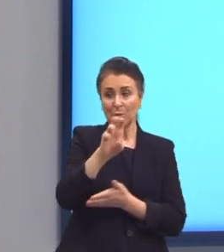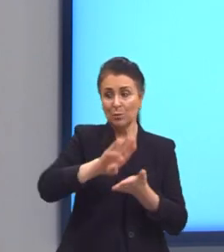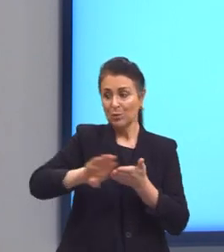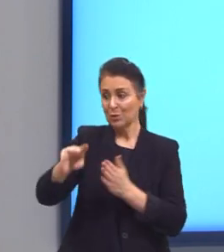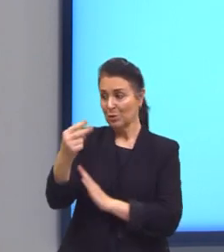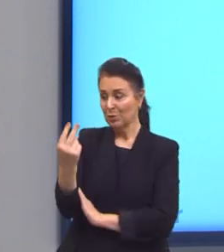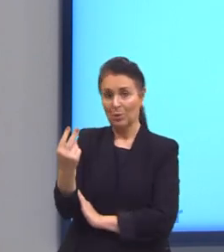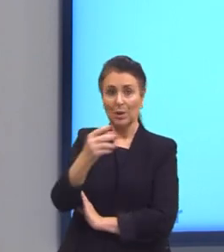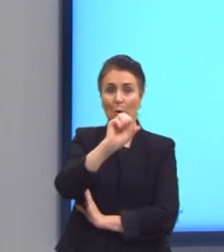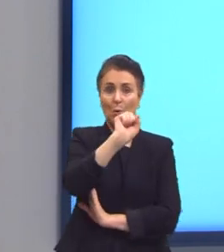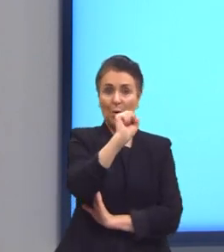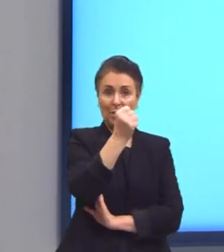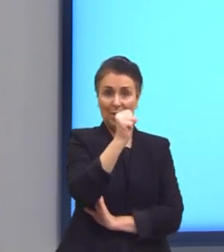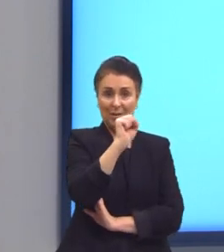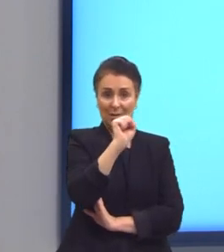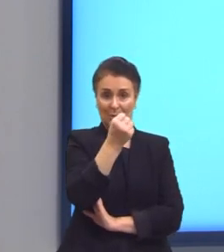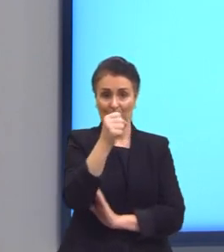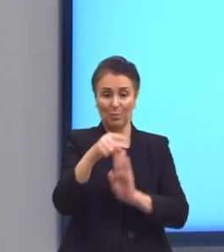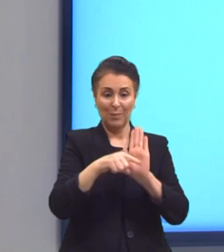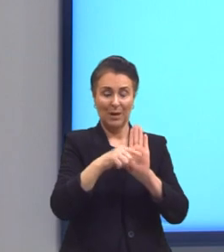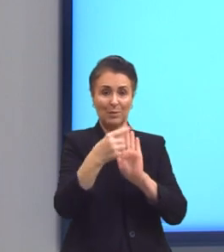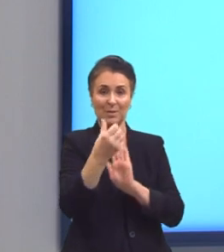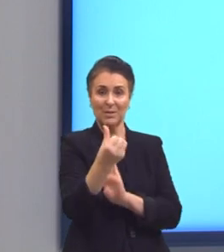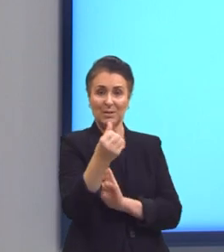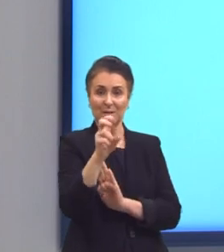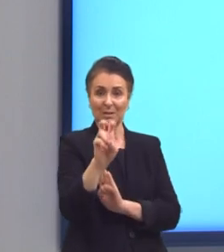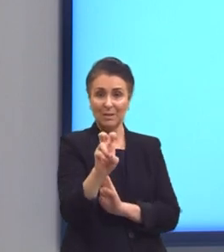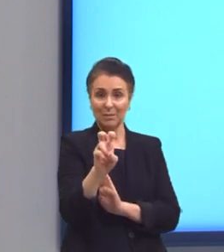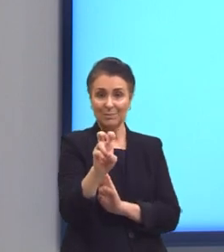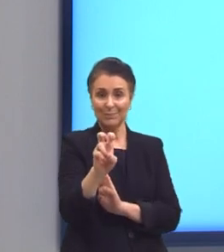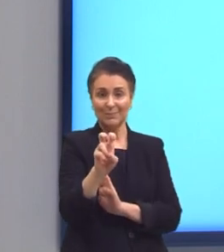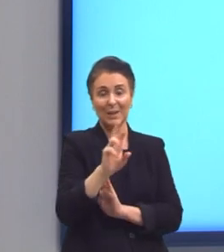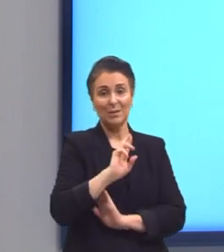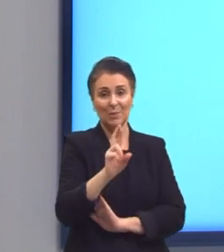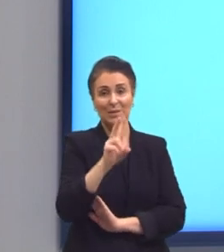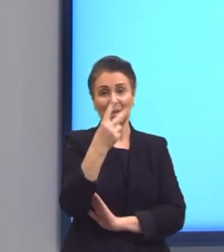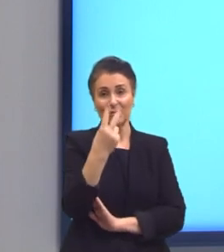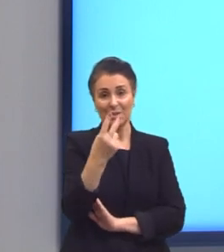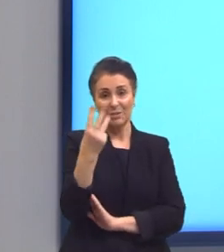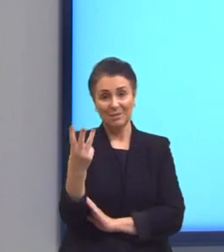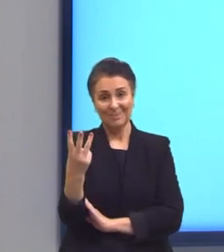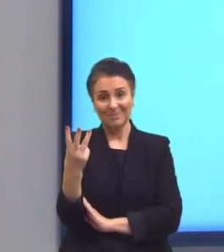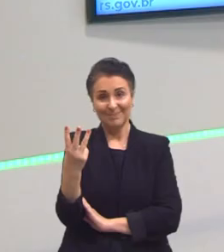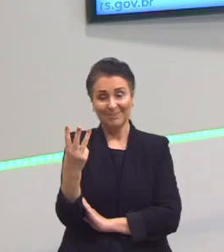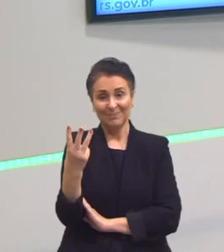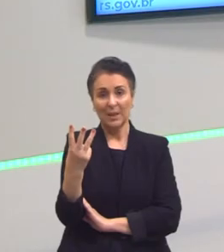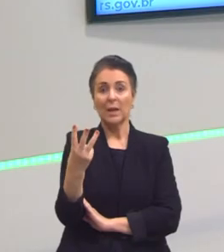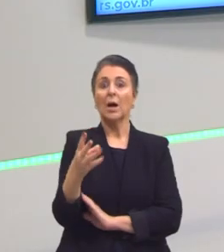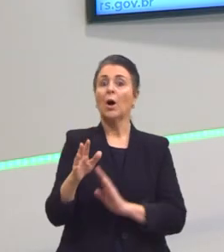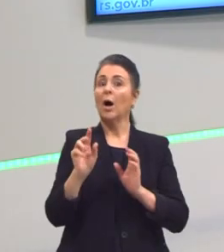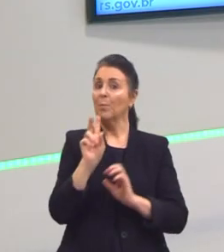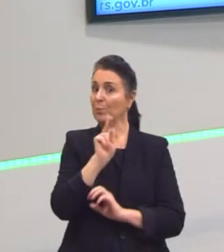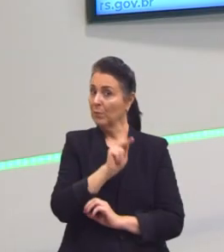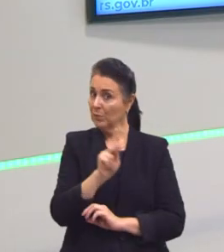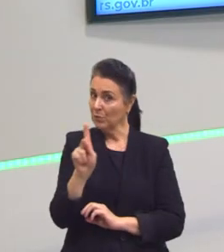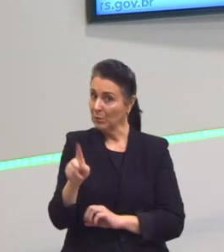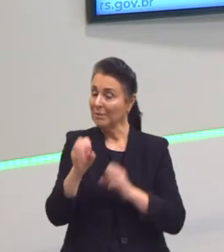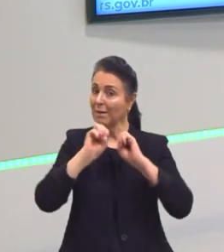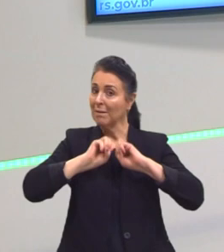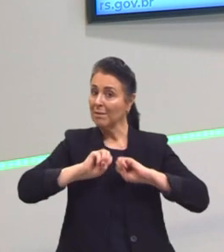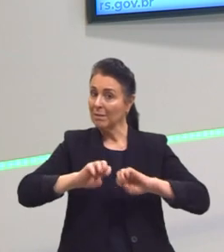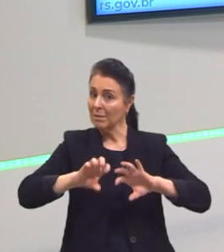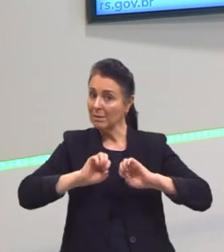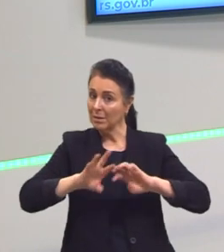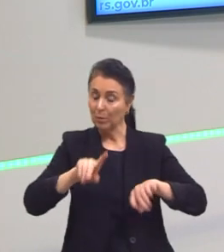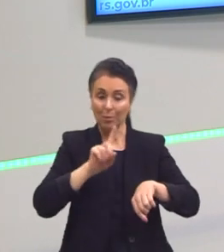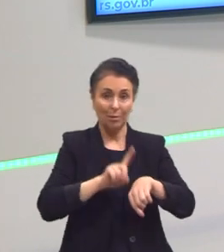Então, 88 menos 65 é 23, tá? Aqui eu estou montando os cálculos, mas vocês, por exemplo, na